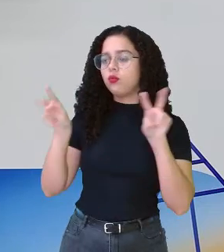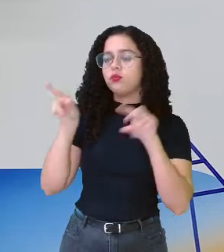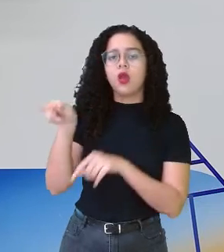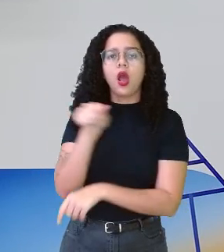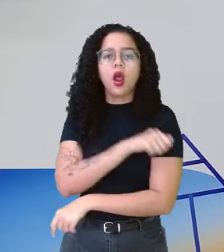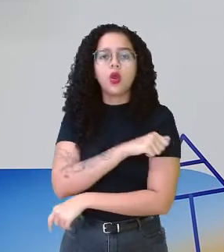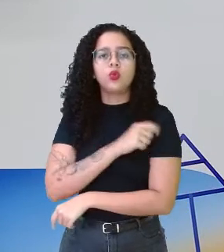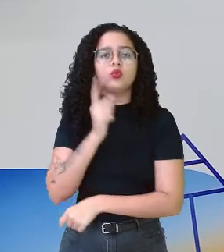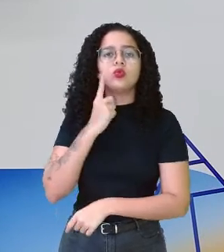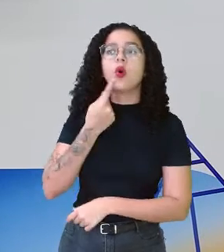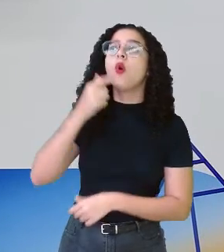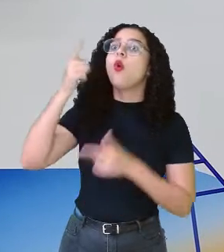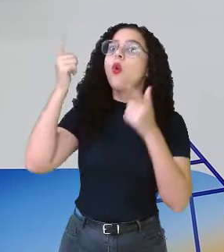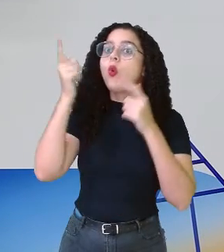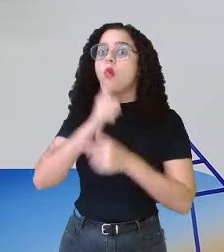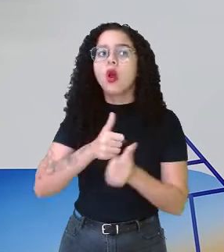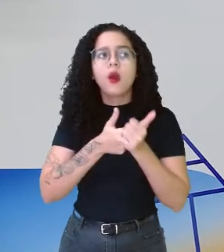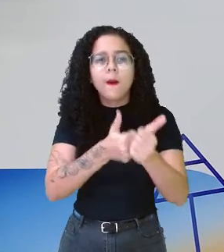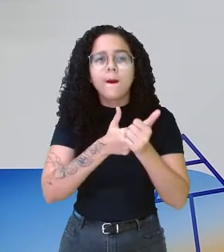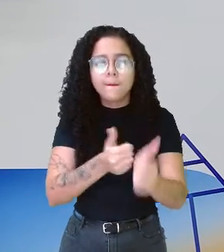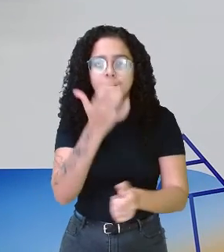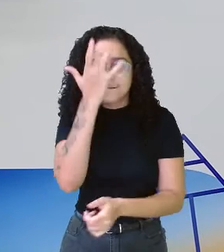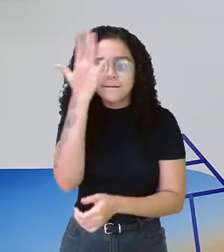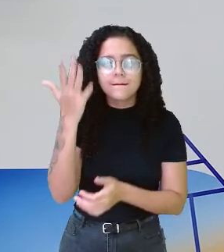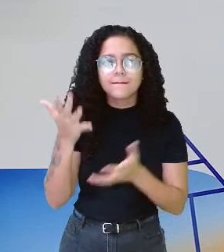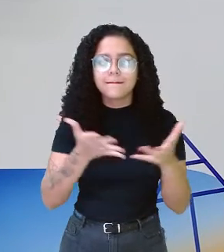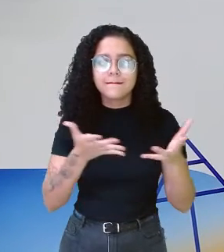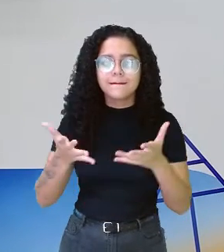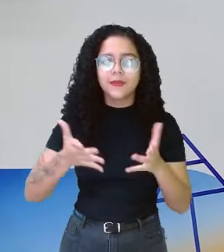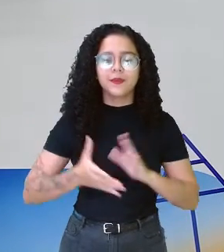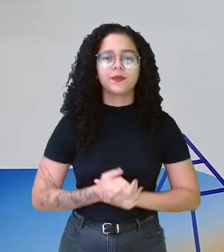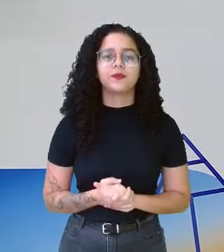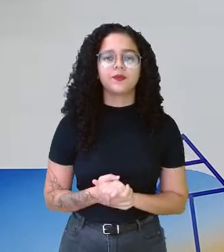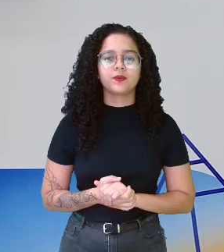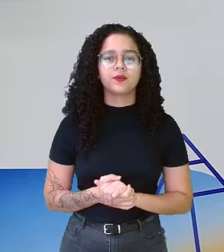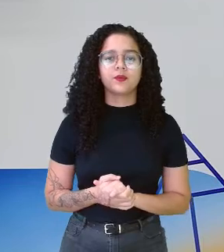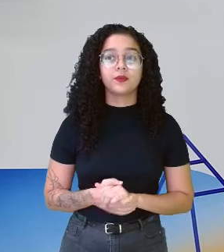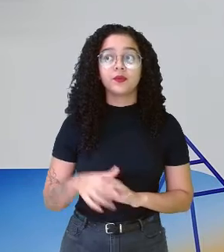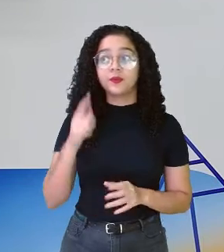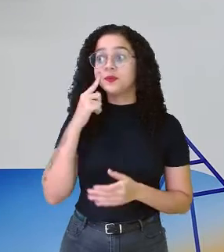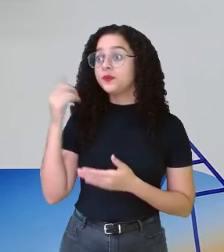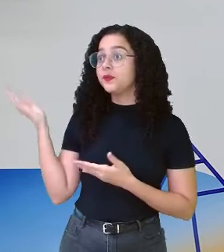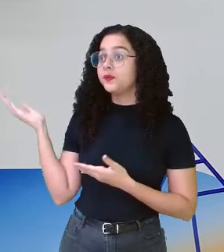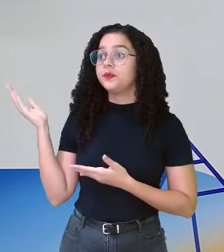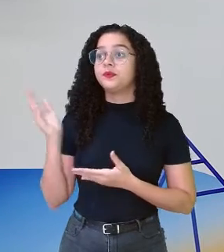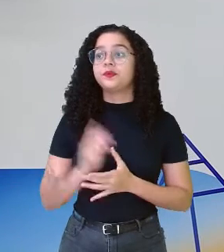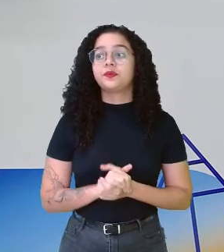estudante ele consiga acompanhar com maior facilidade. E está aqui,